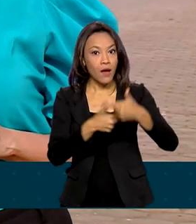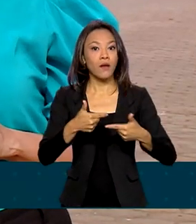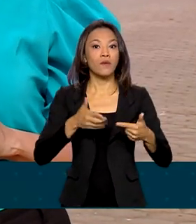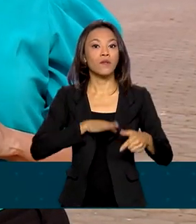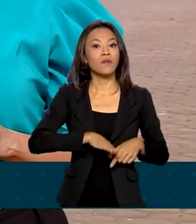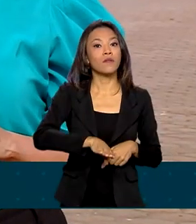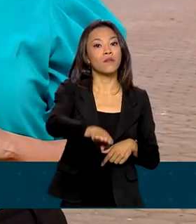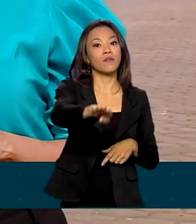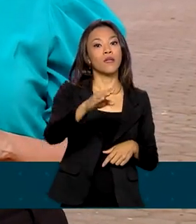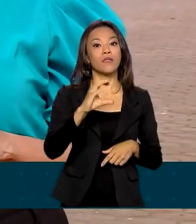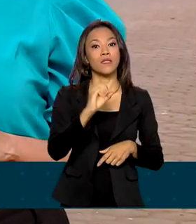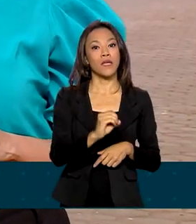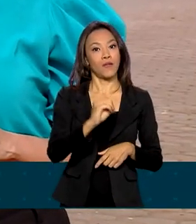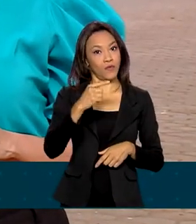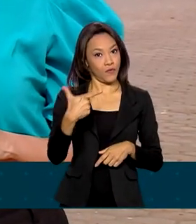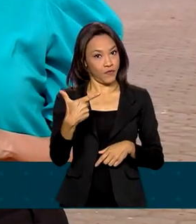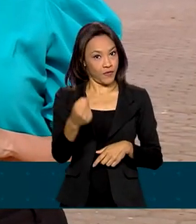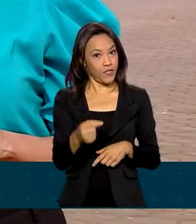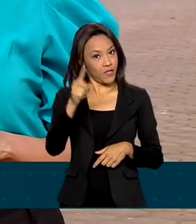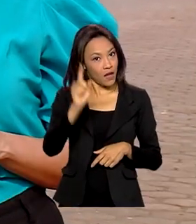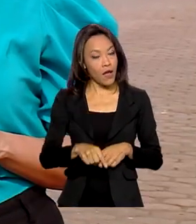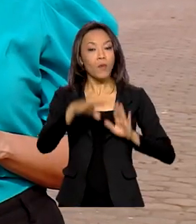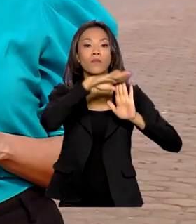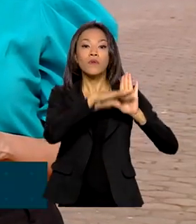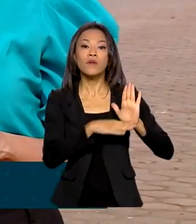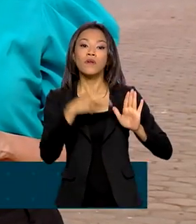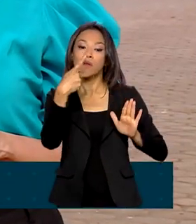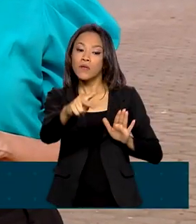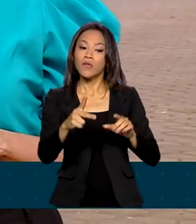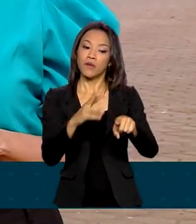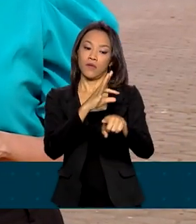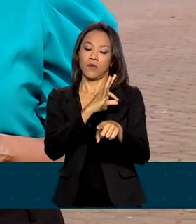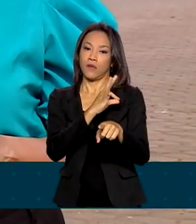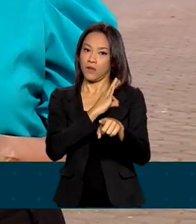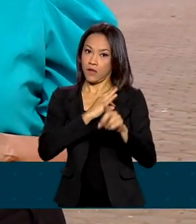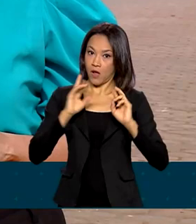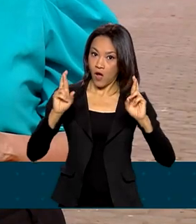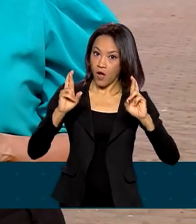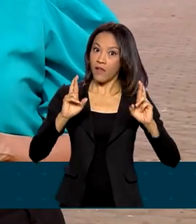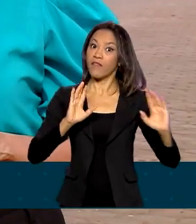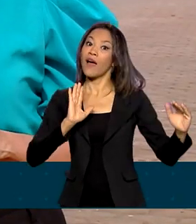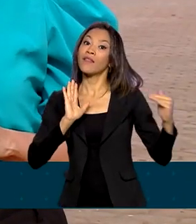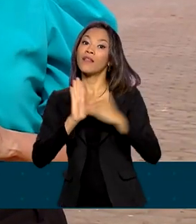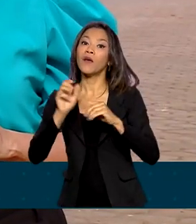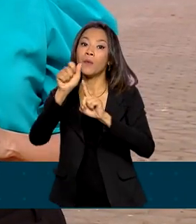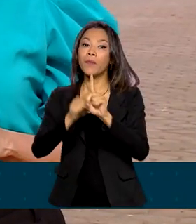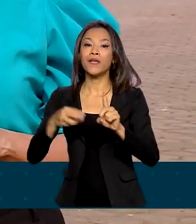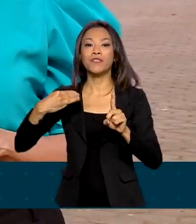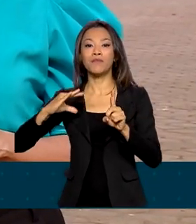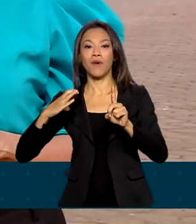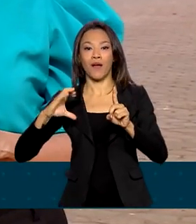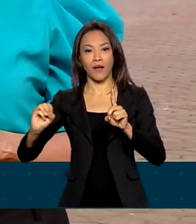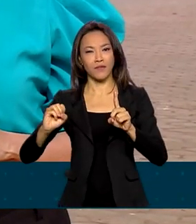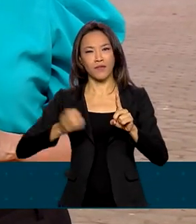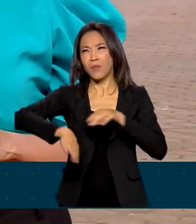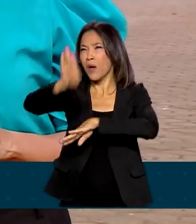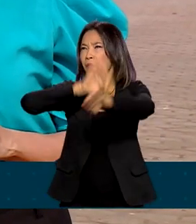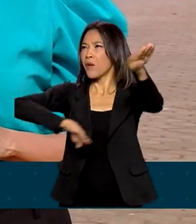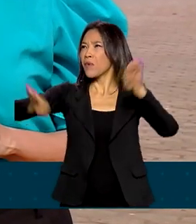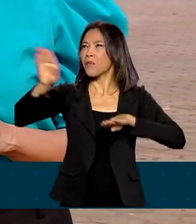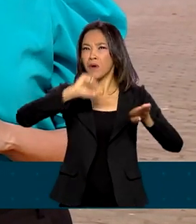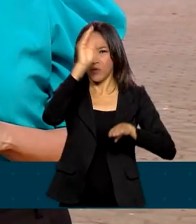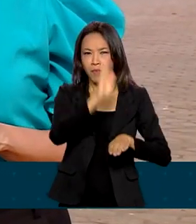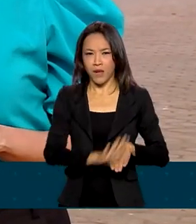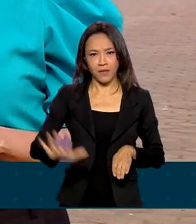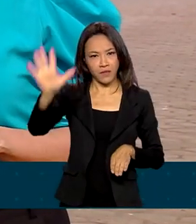faz parte da Operação Rodovida, que teve início este mês e vai até março do ano que vem, nas estradas de todo o país.